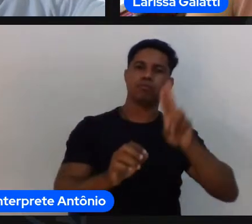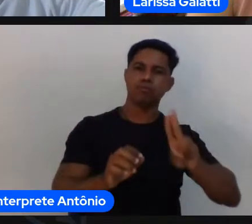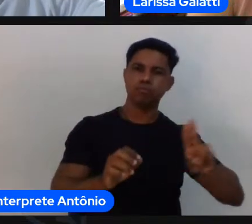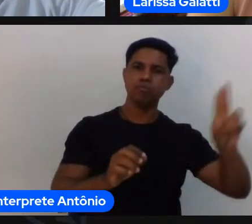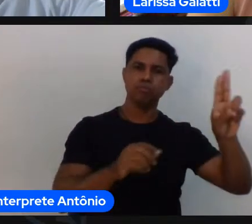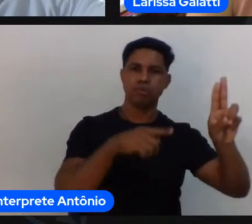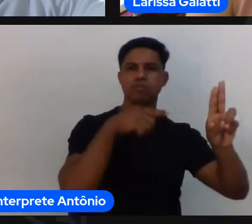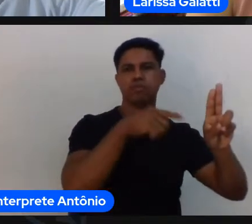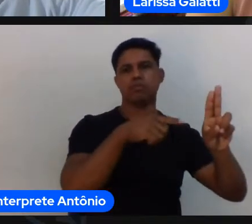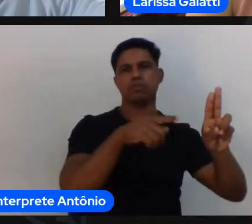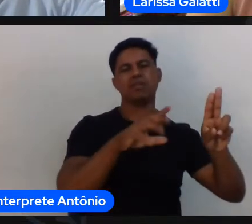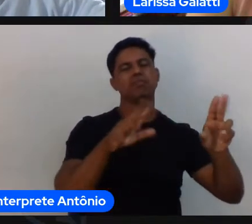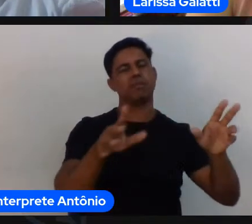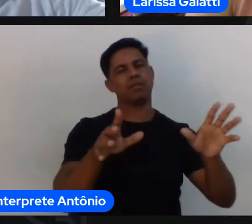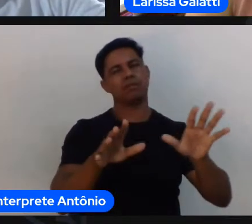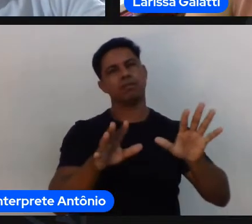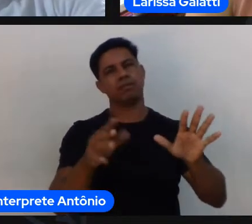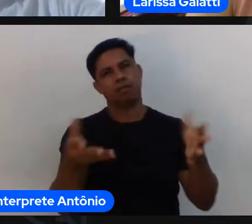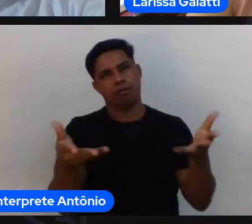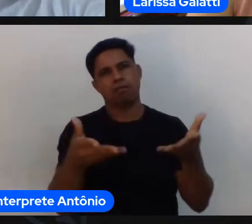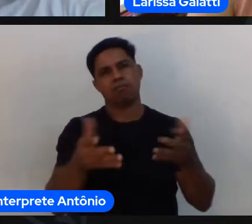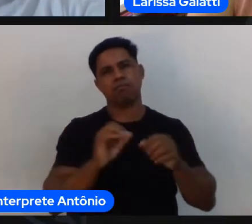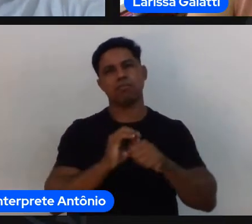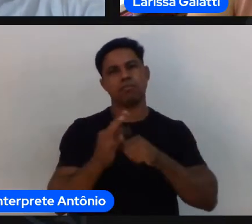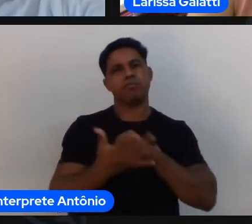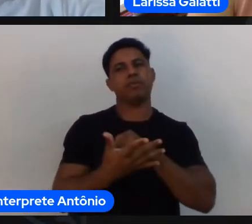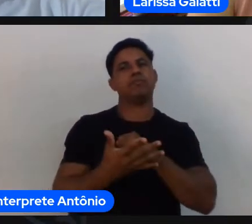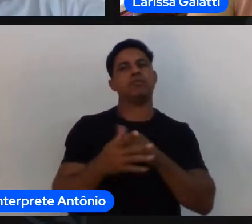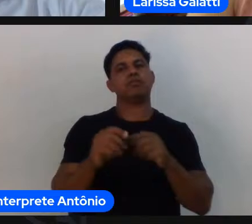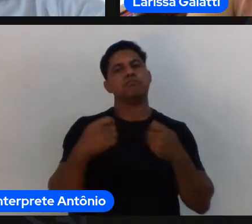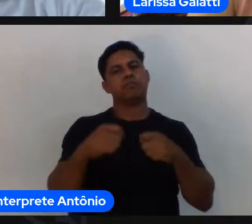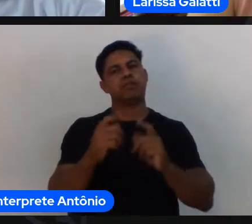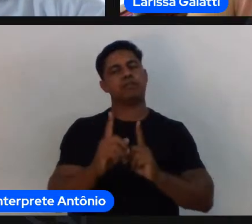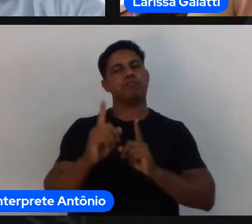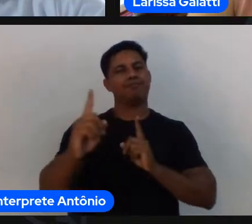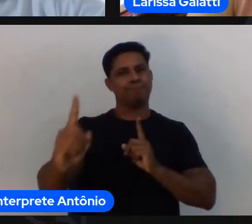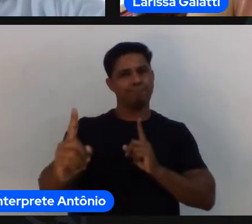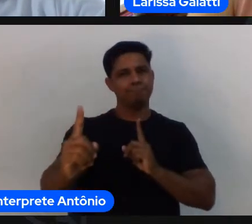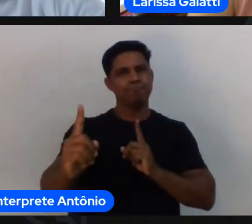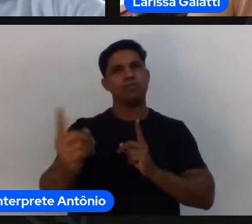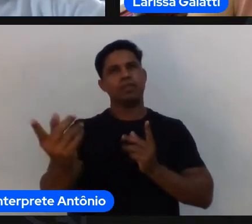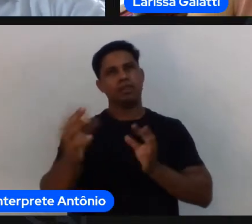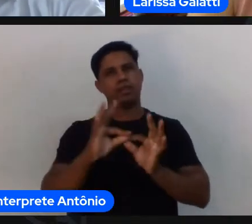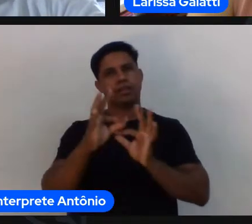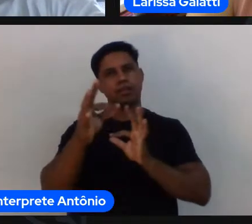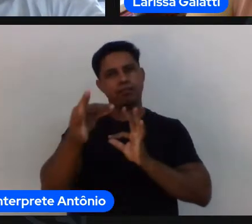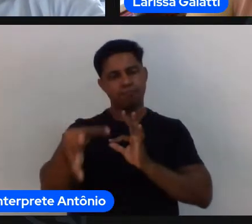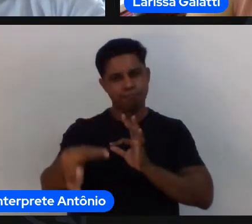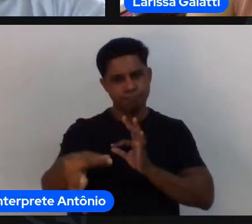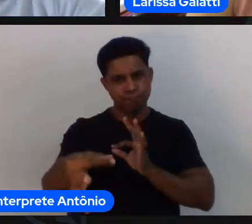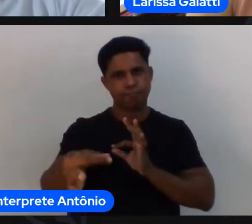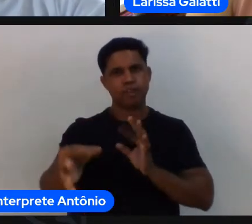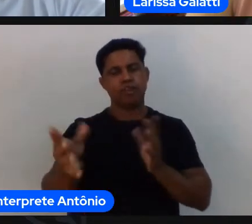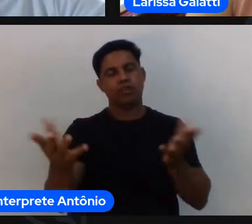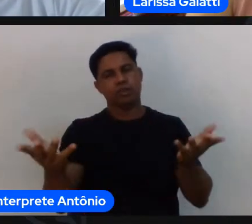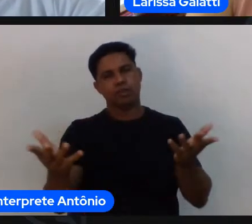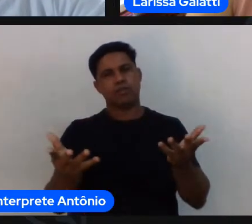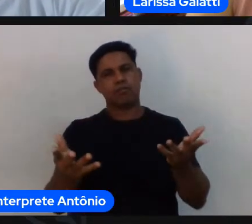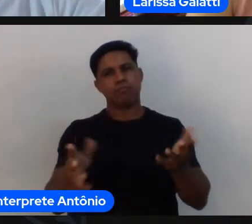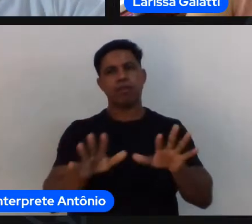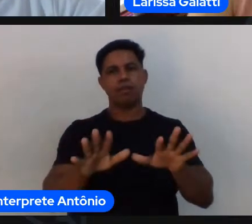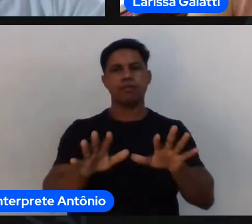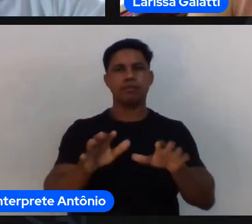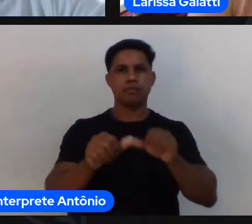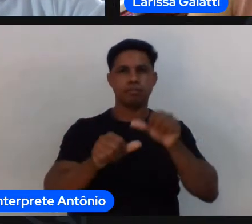difícil que nós estamos e espero que em breve as circunstâncias mude e que eu possa também conhecer um pouco melhor as